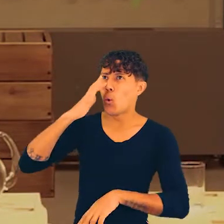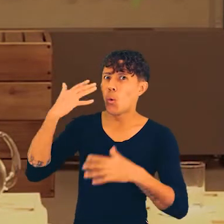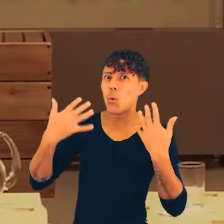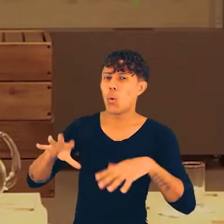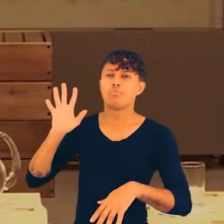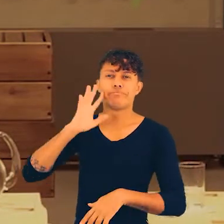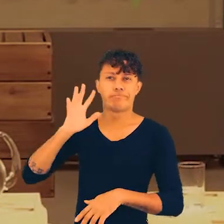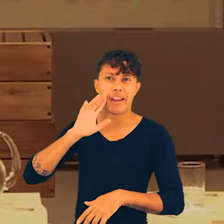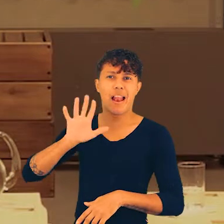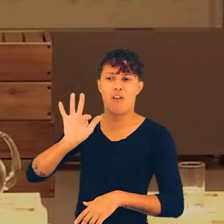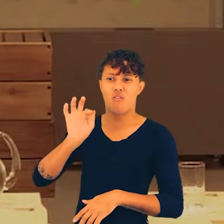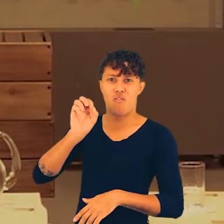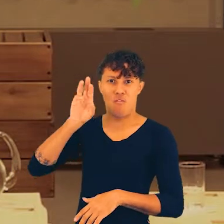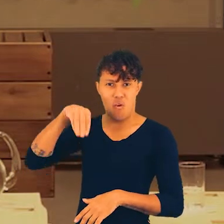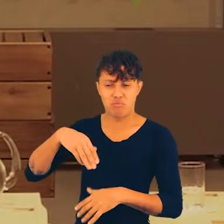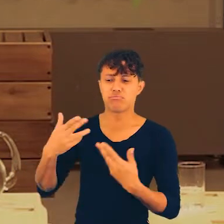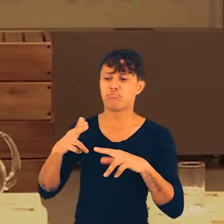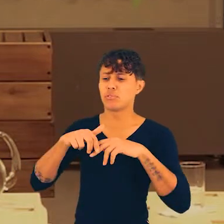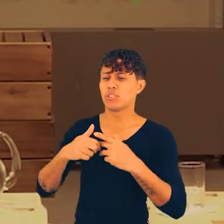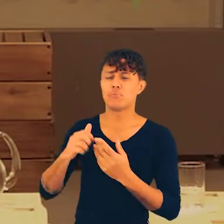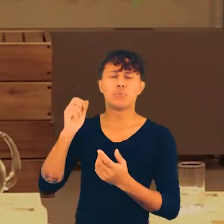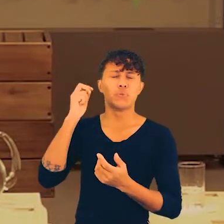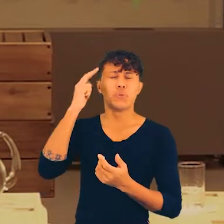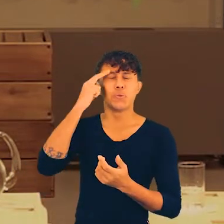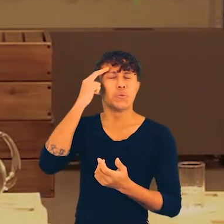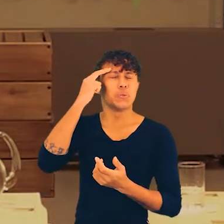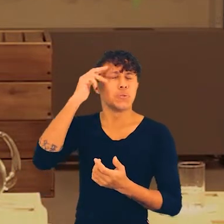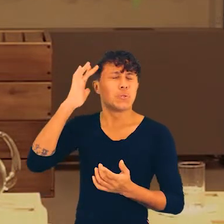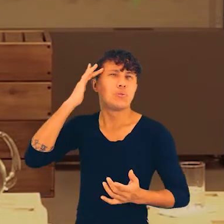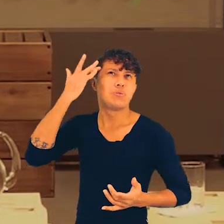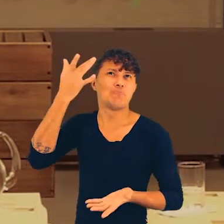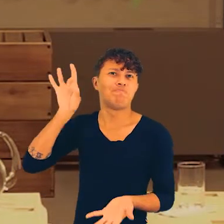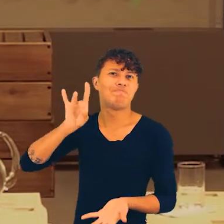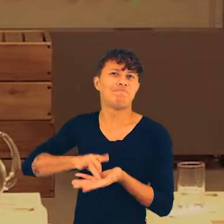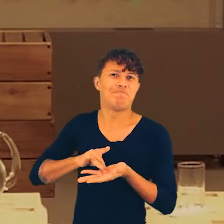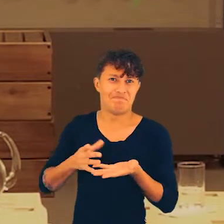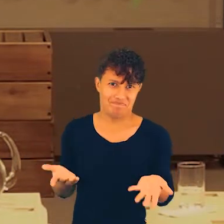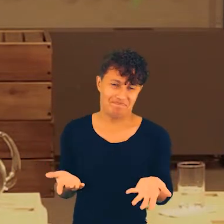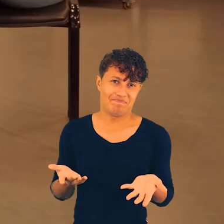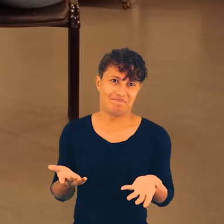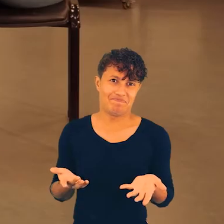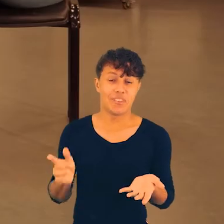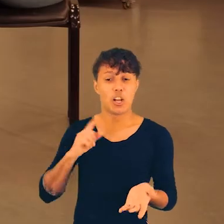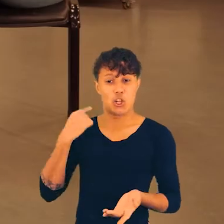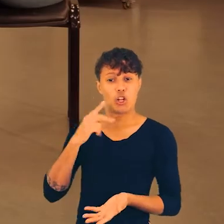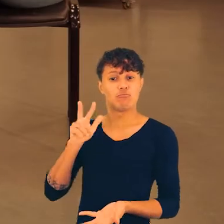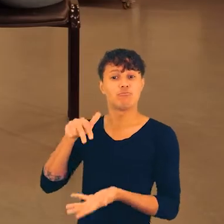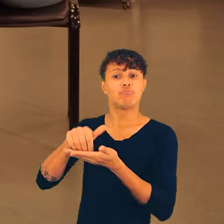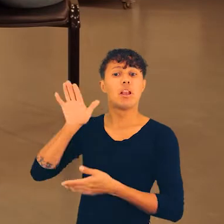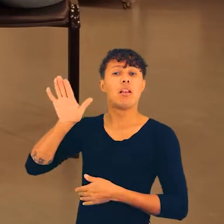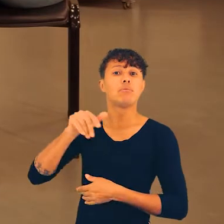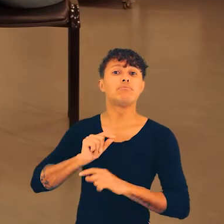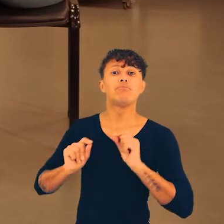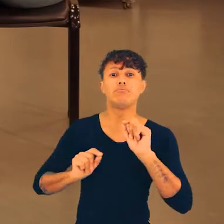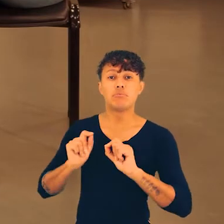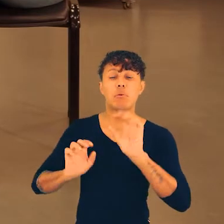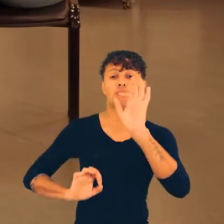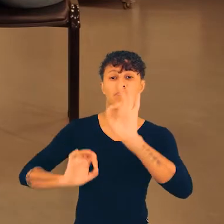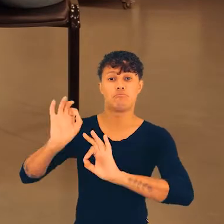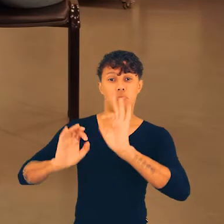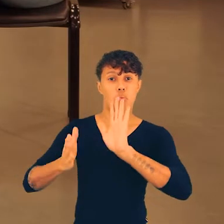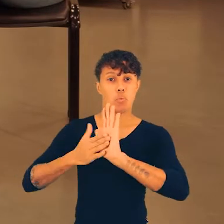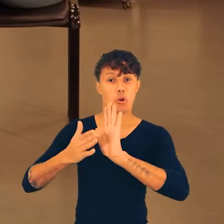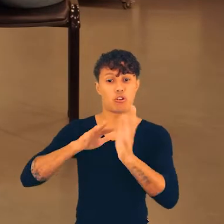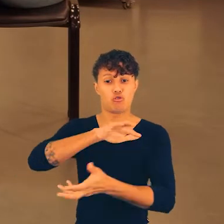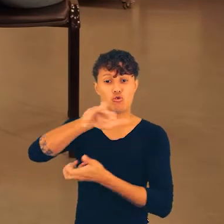nossa, foi bem bacana. Foi bem bacana mesmo, né? Foi o meu sonho, assim, foi a realização de um sonho. A gente foi lá para tentar criar